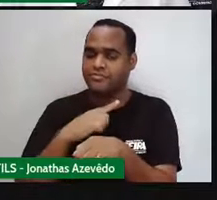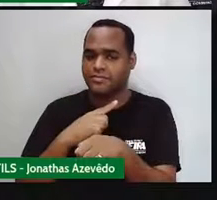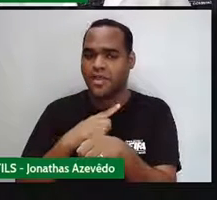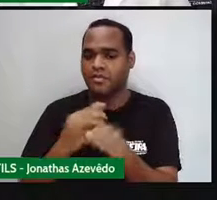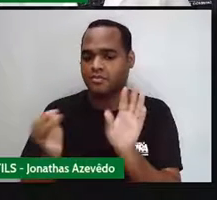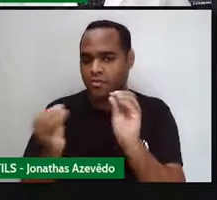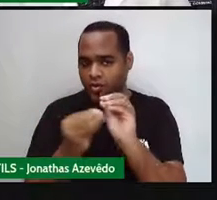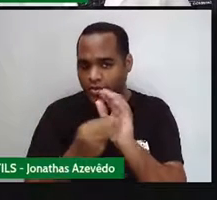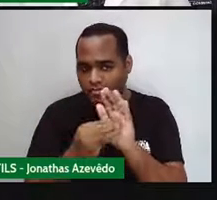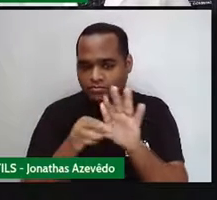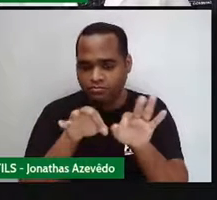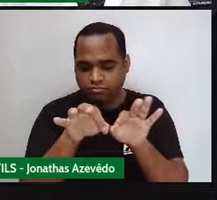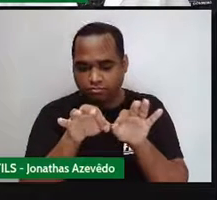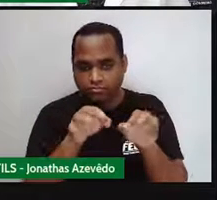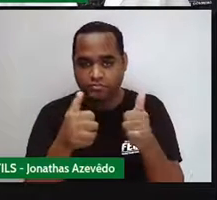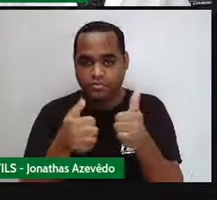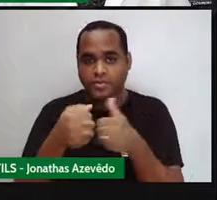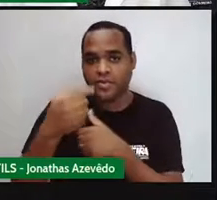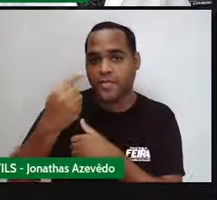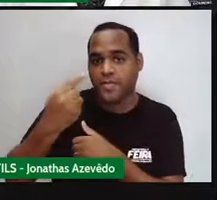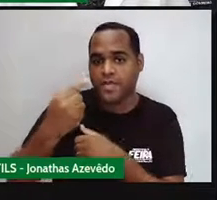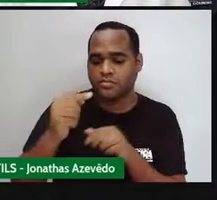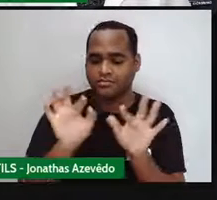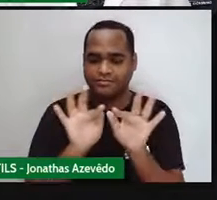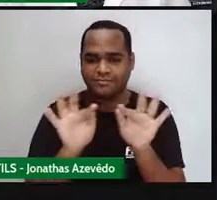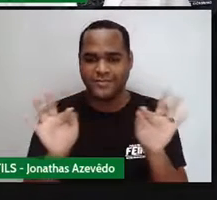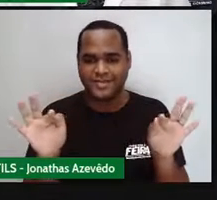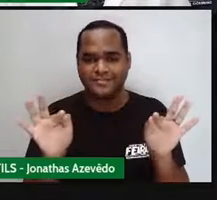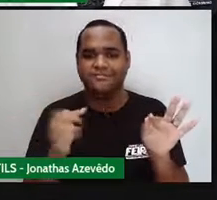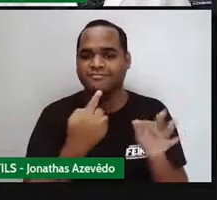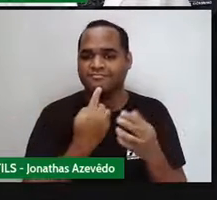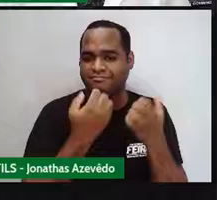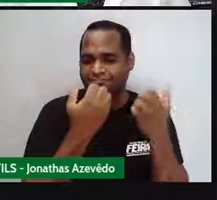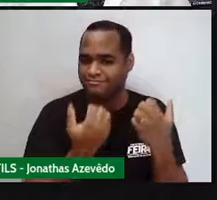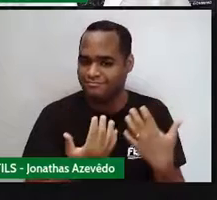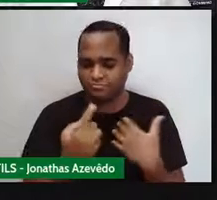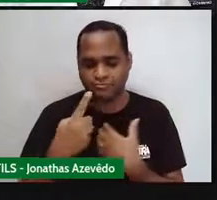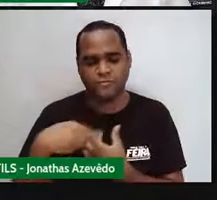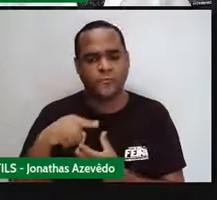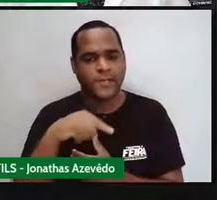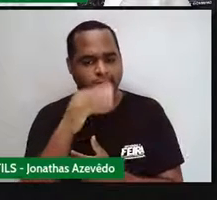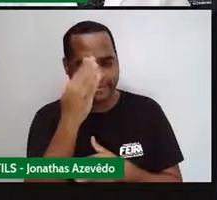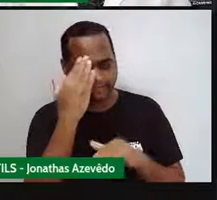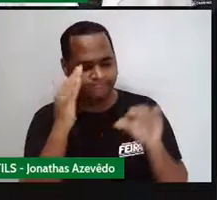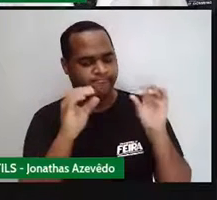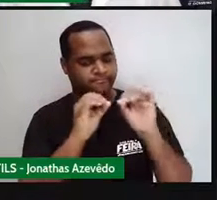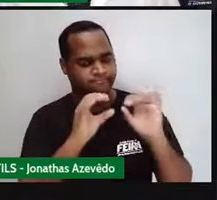diz isso pra nós, tá bom? Beleza, que bacana.